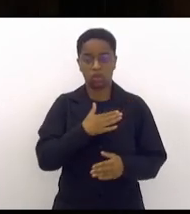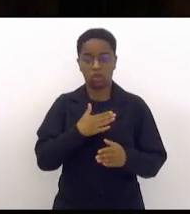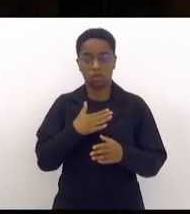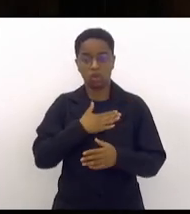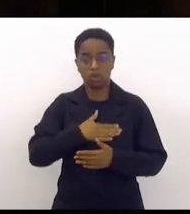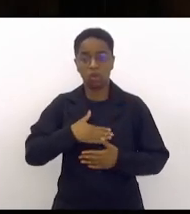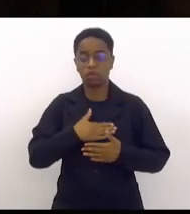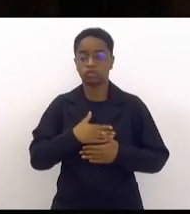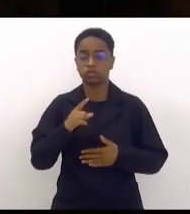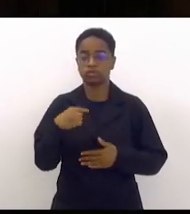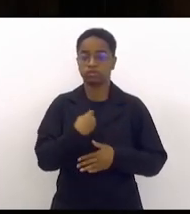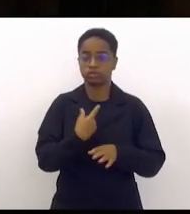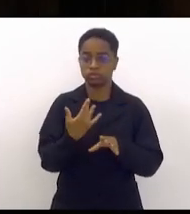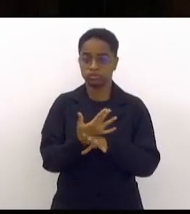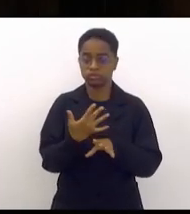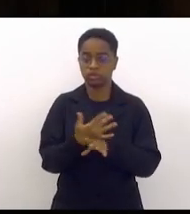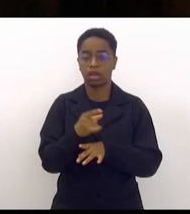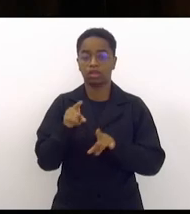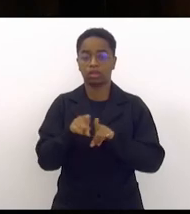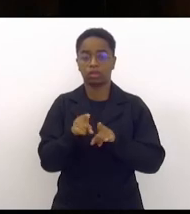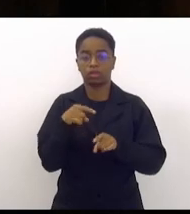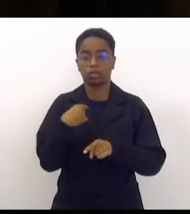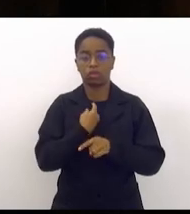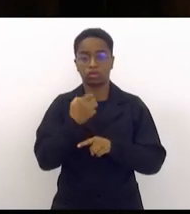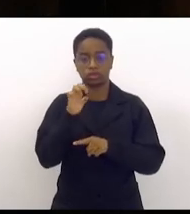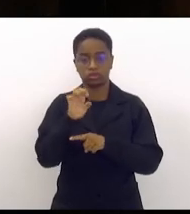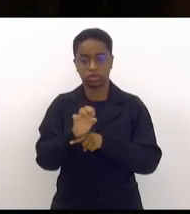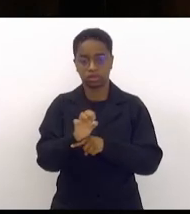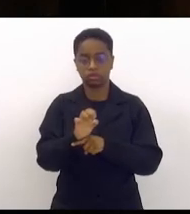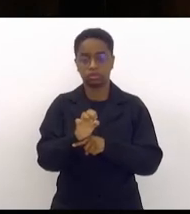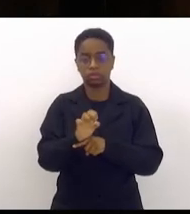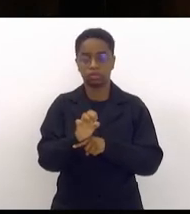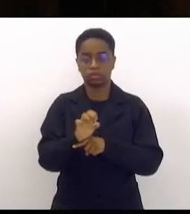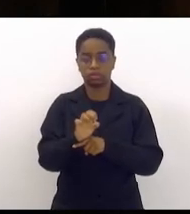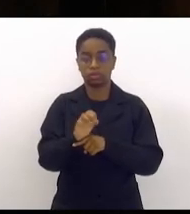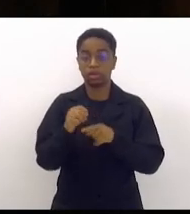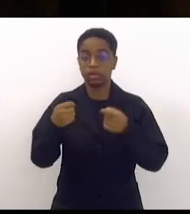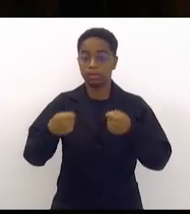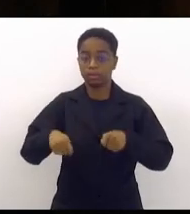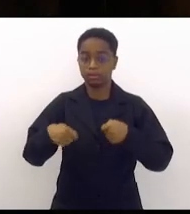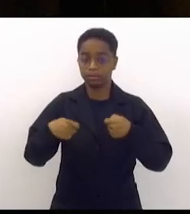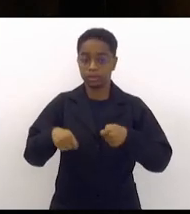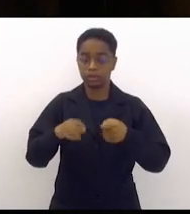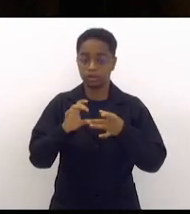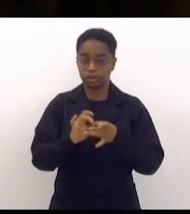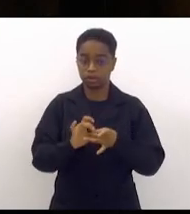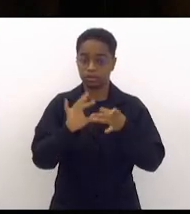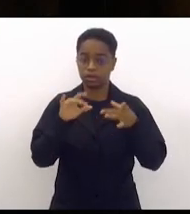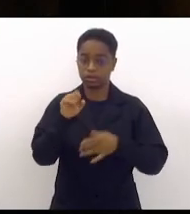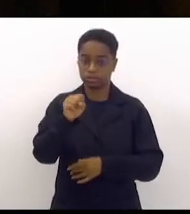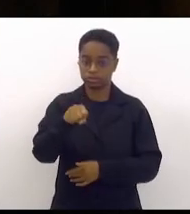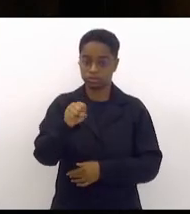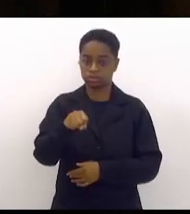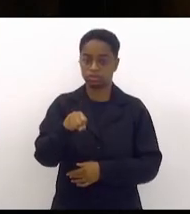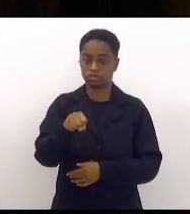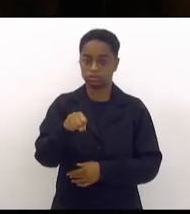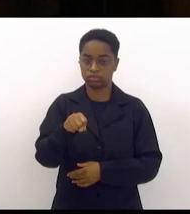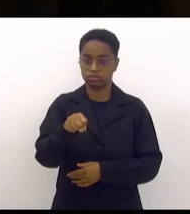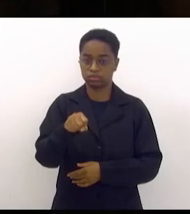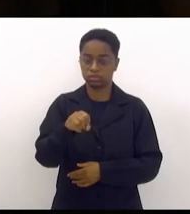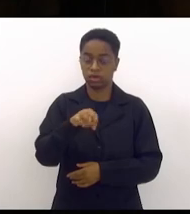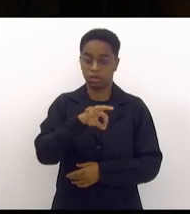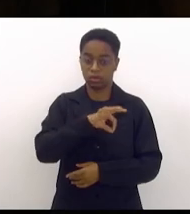cidade-estado e do nosso Estado precisa liberar sim a força